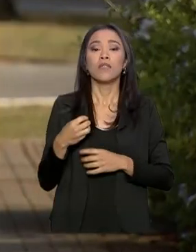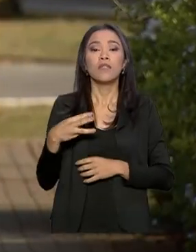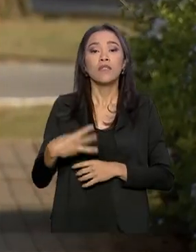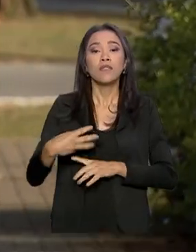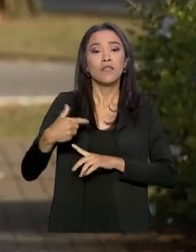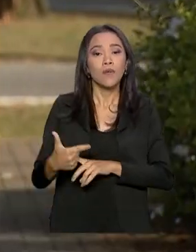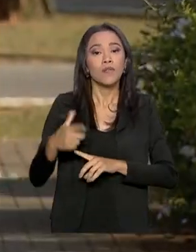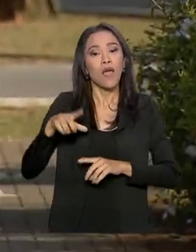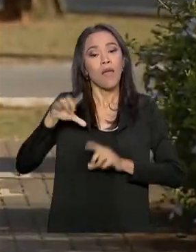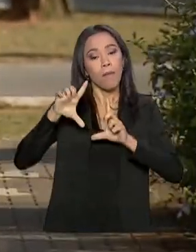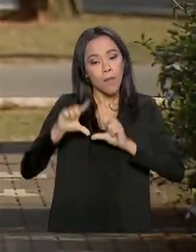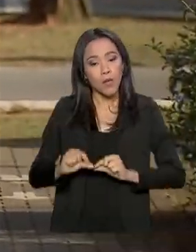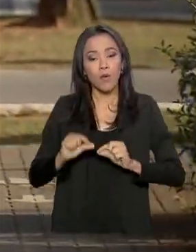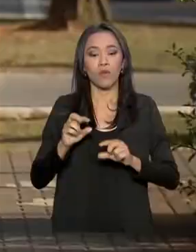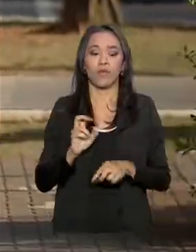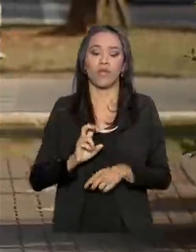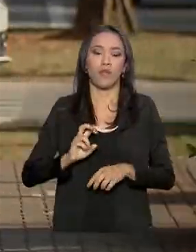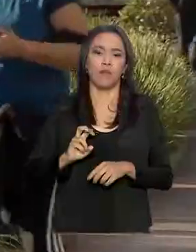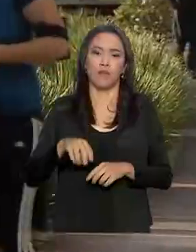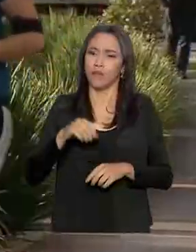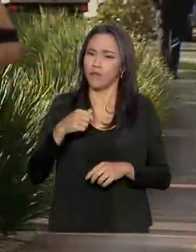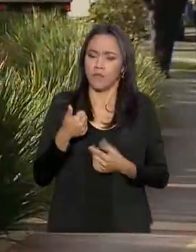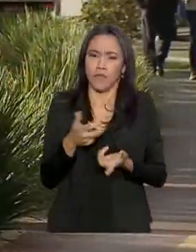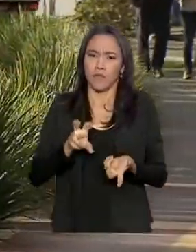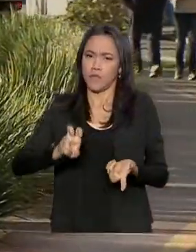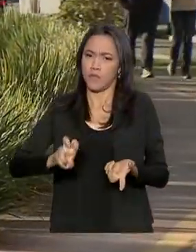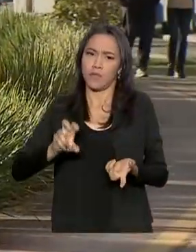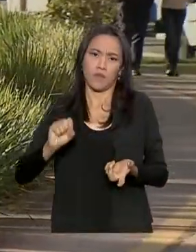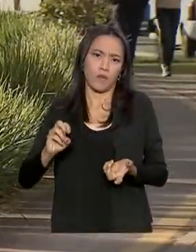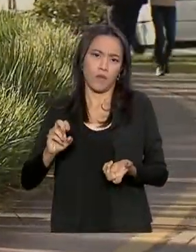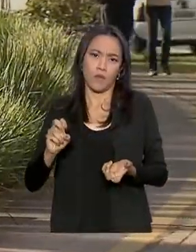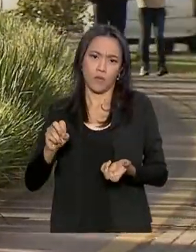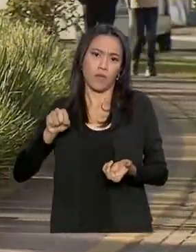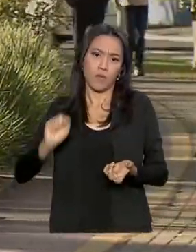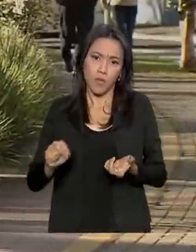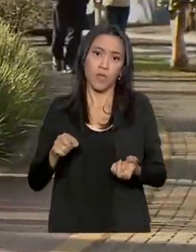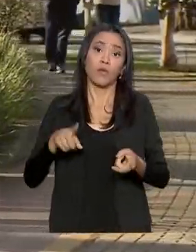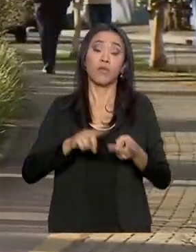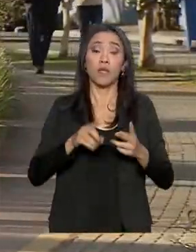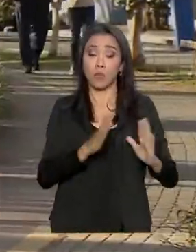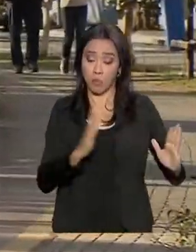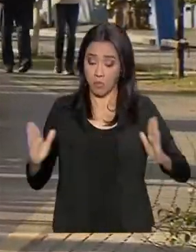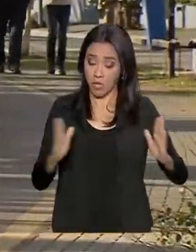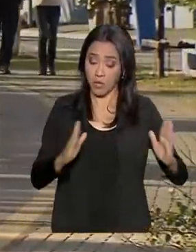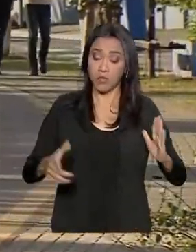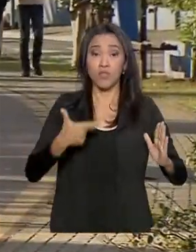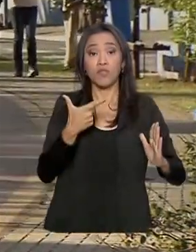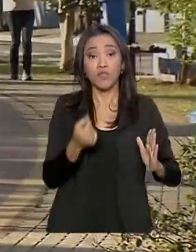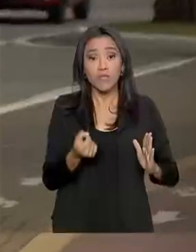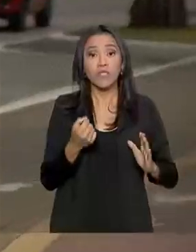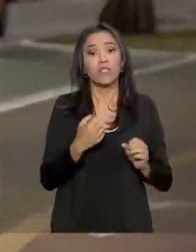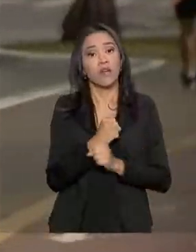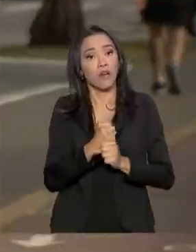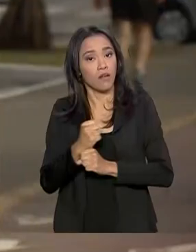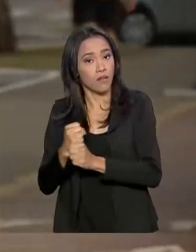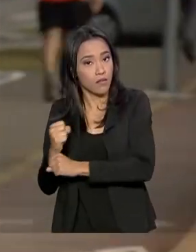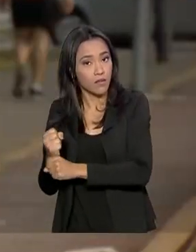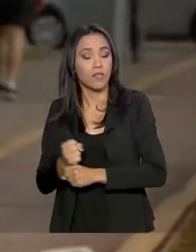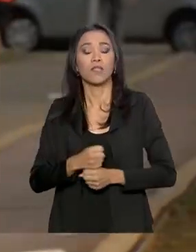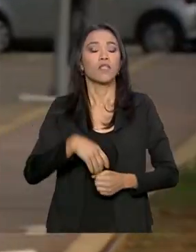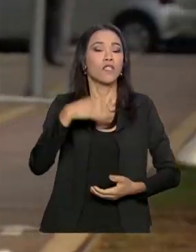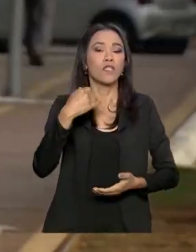população menor que 250 mil. São 48 meses de carência do financiamento, 20 anos para amortizar e uma taxa de juros de